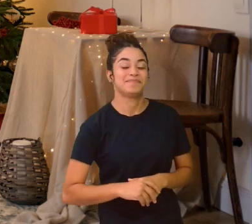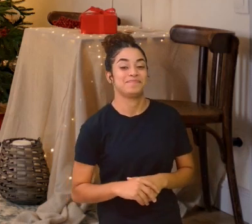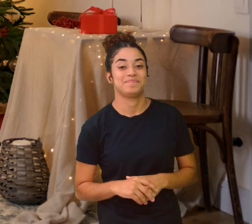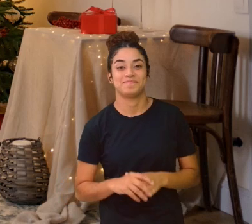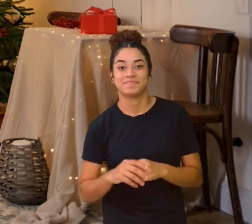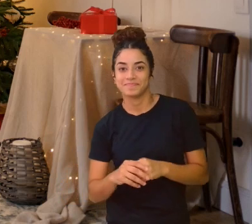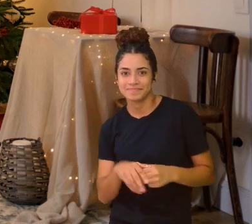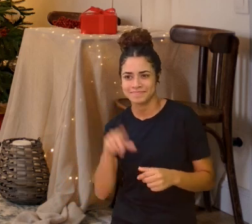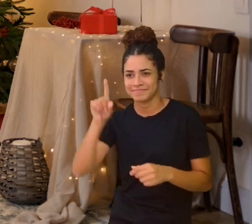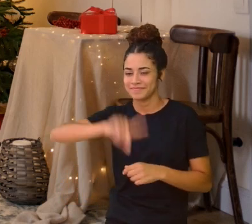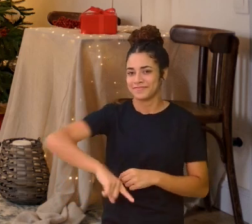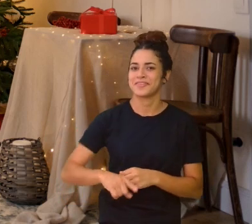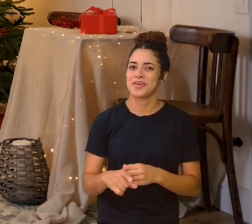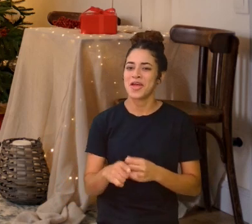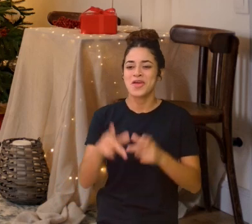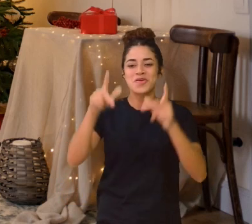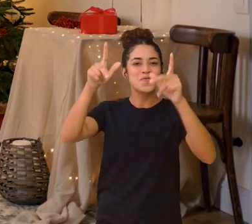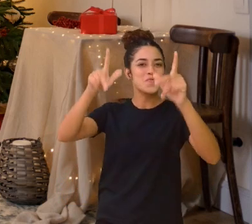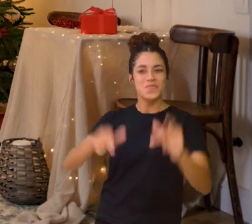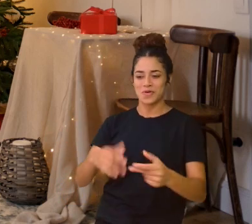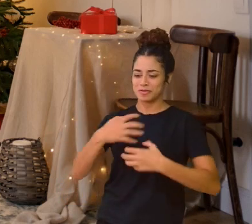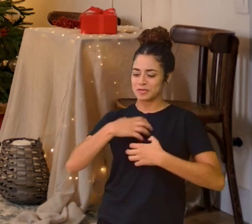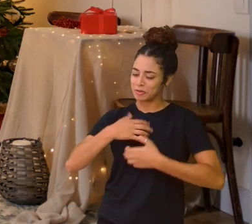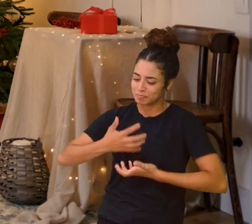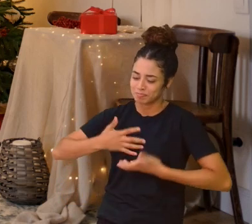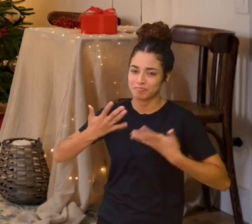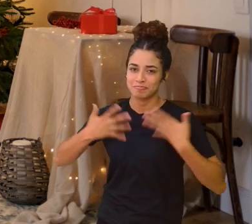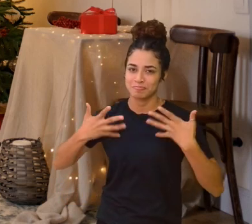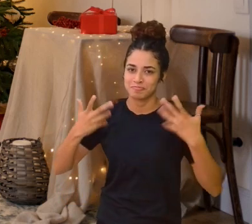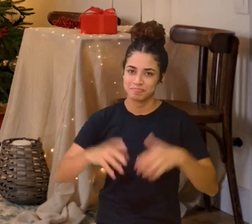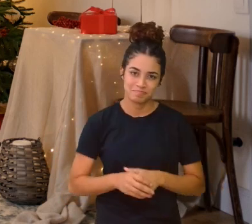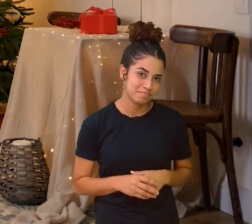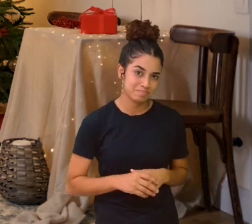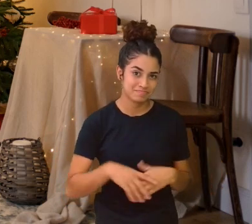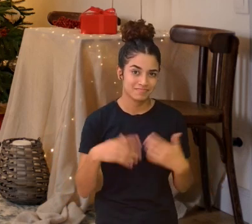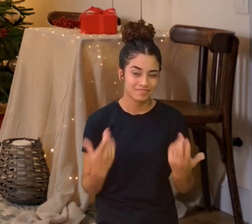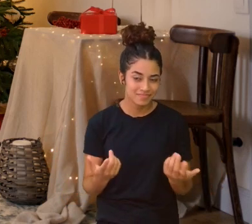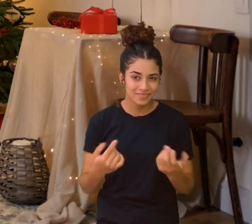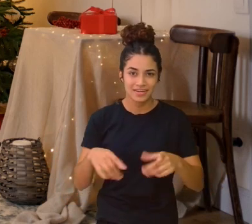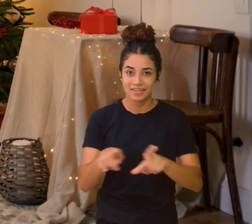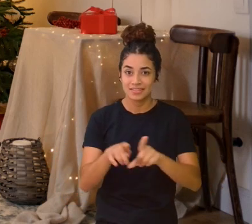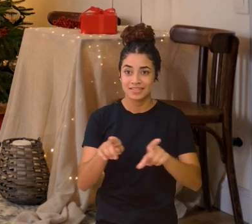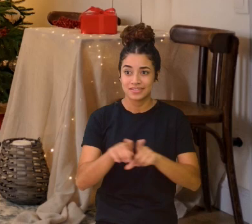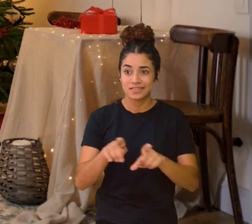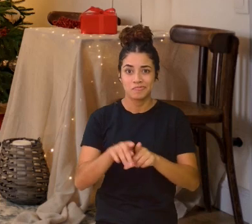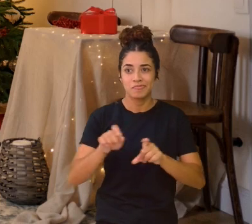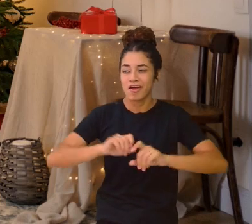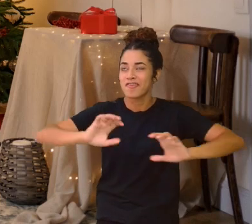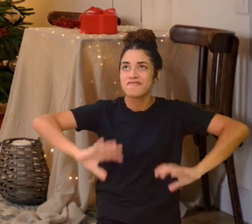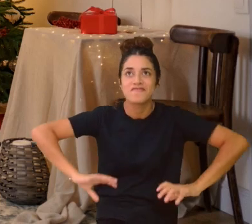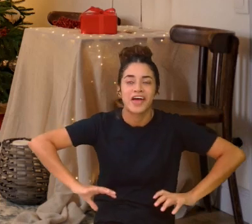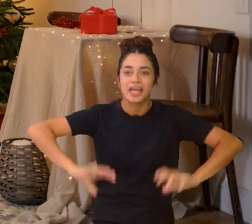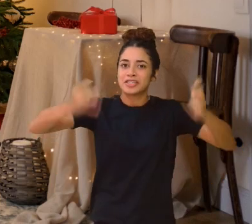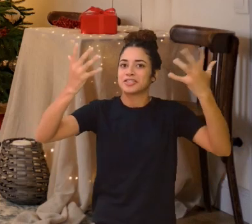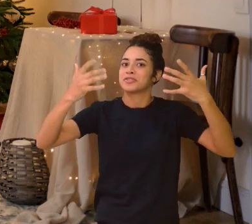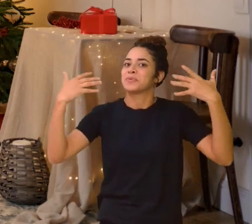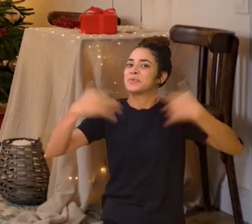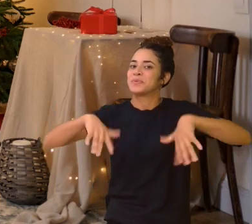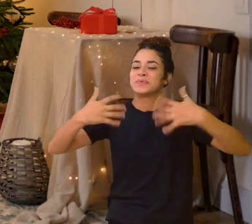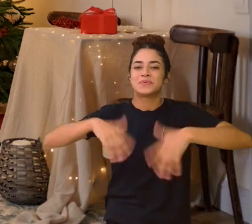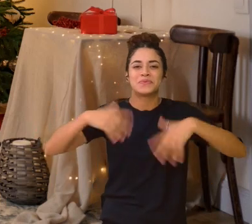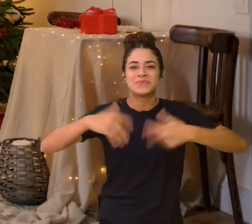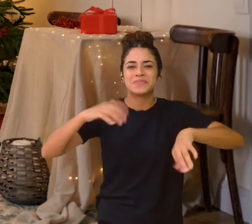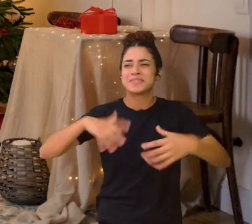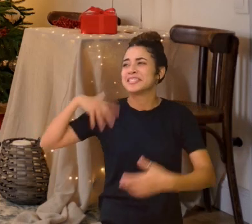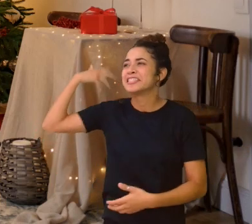Foi bem assim que ela disse E foi tão grande a festança Cheia